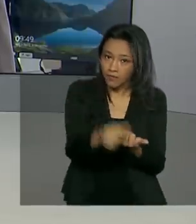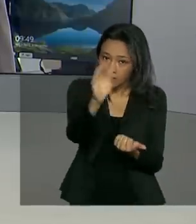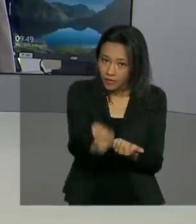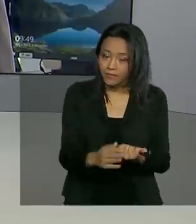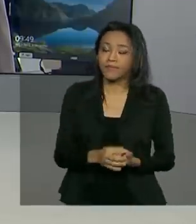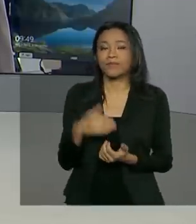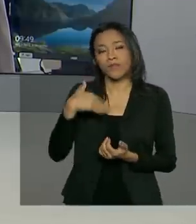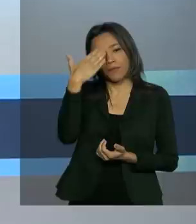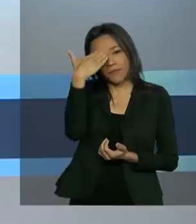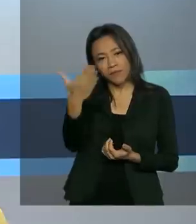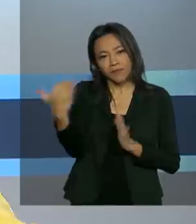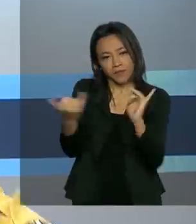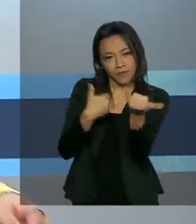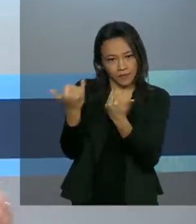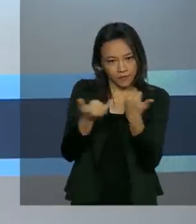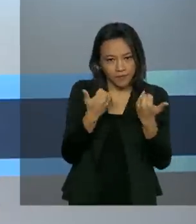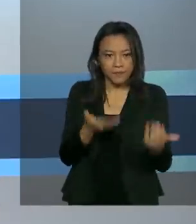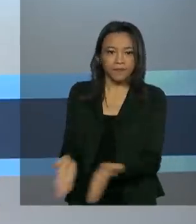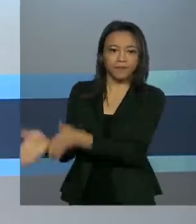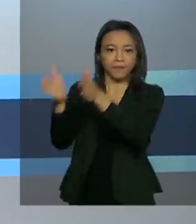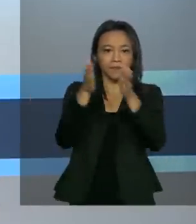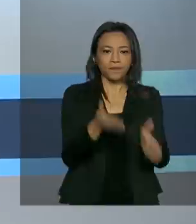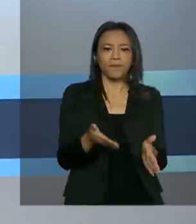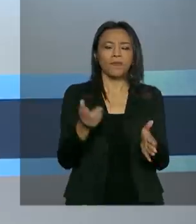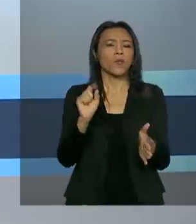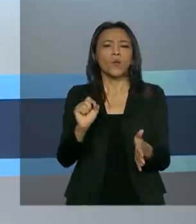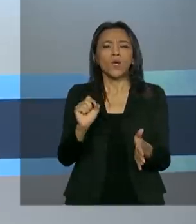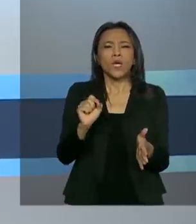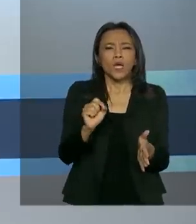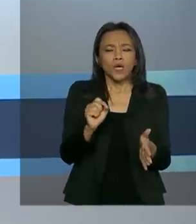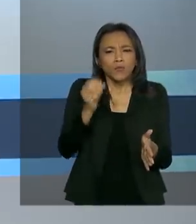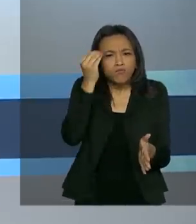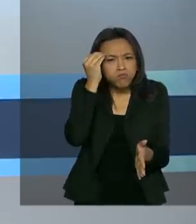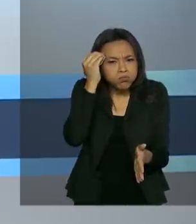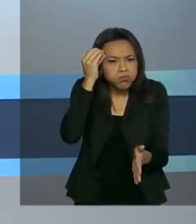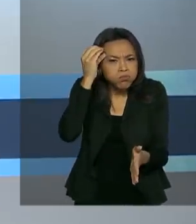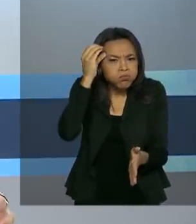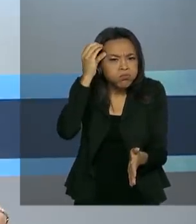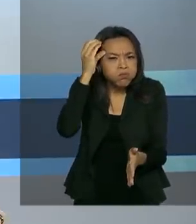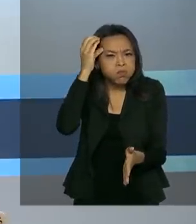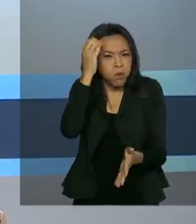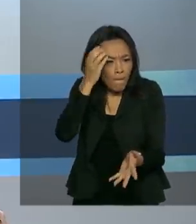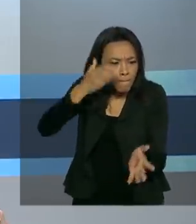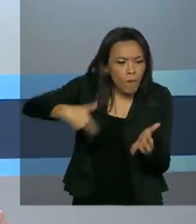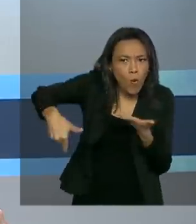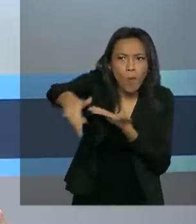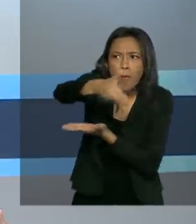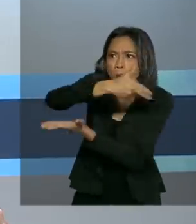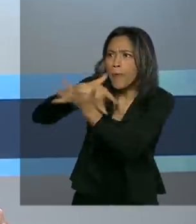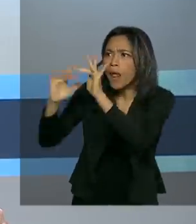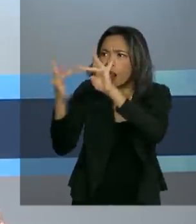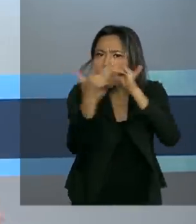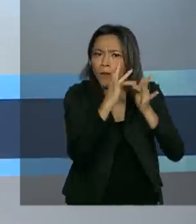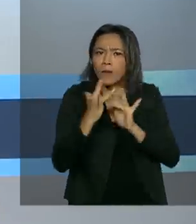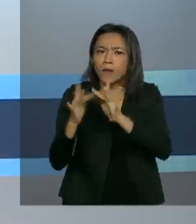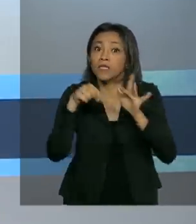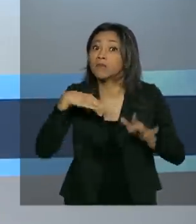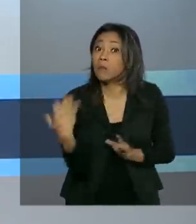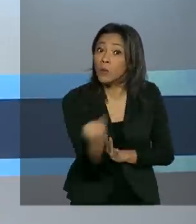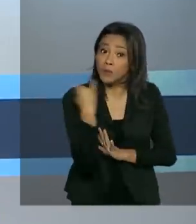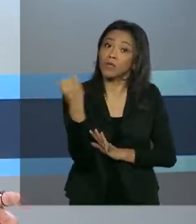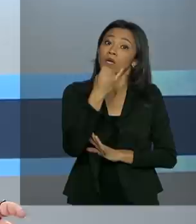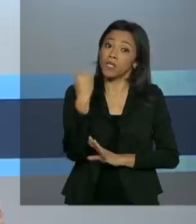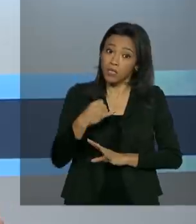informações, Maurício. A troca de conhecimento tem sido fundamental para enfrentar o coronavírus. Os profissionais de saúde do